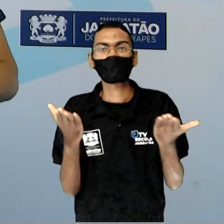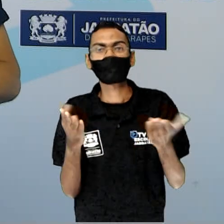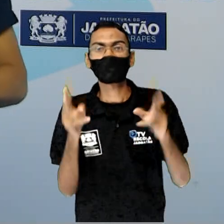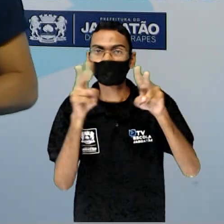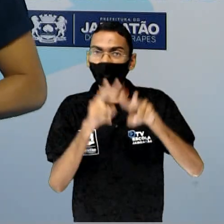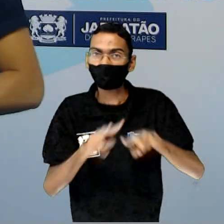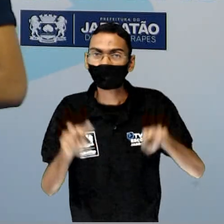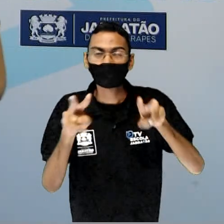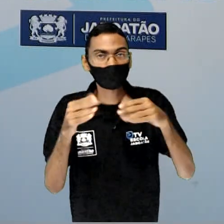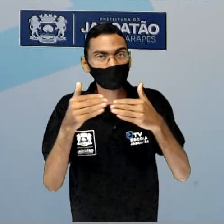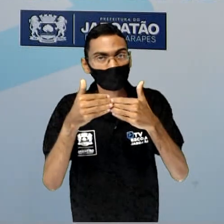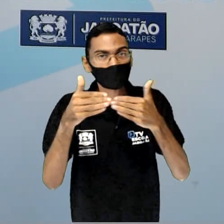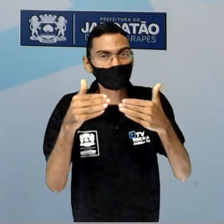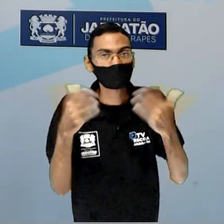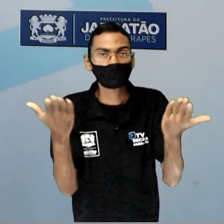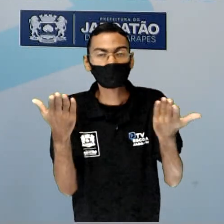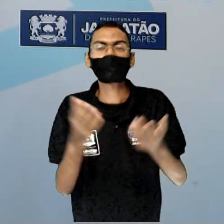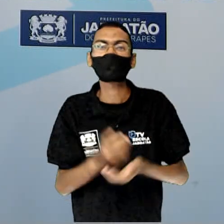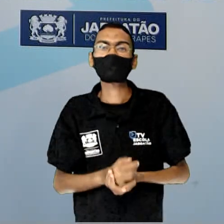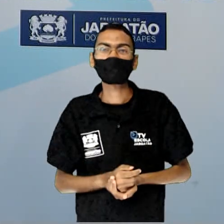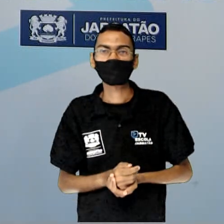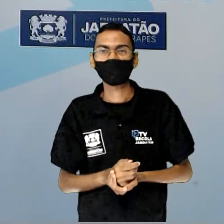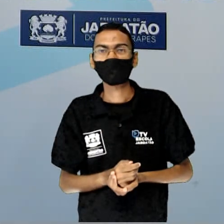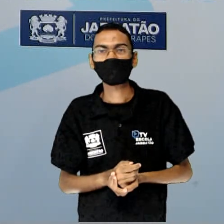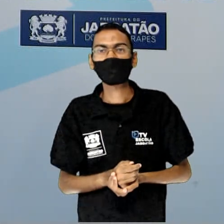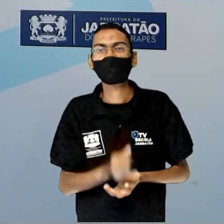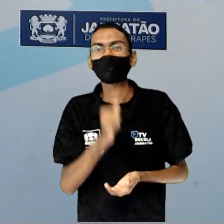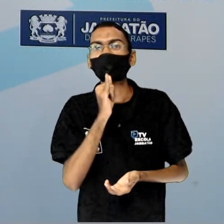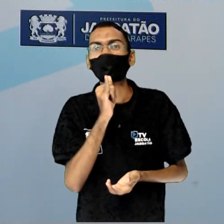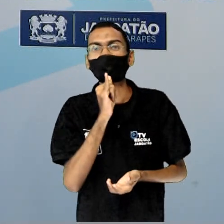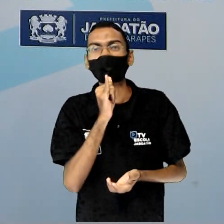na frente. Vamos ver outros exemplos.